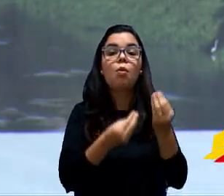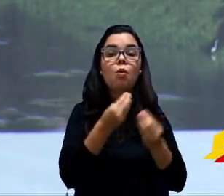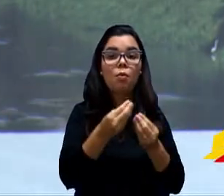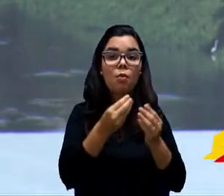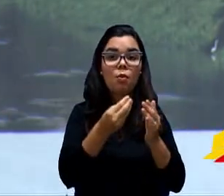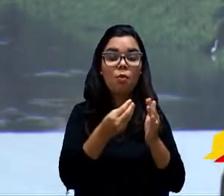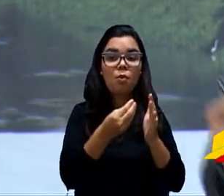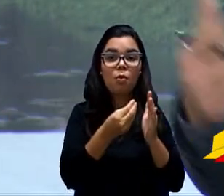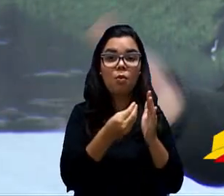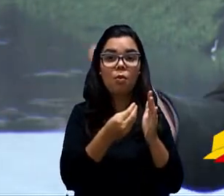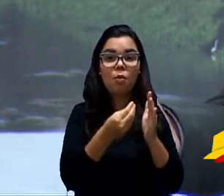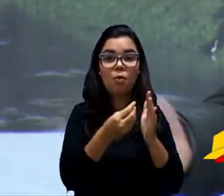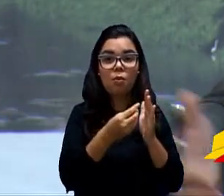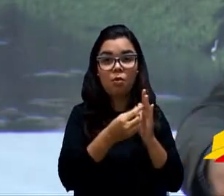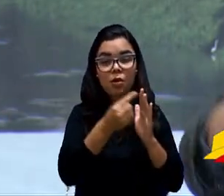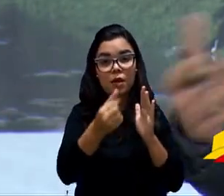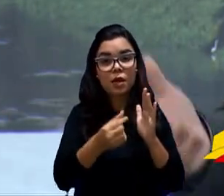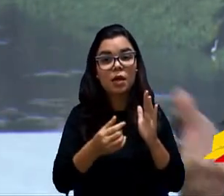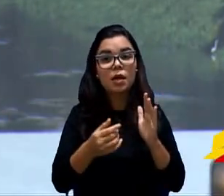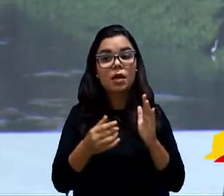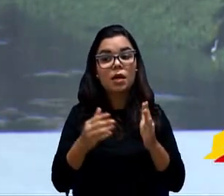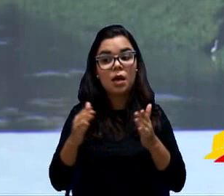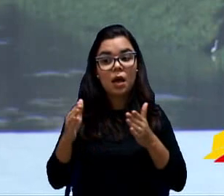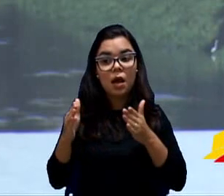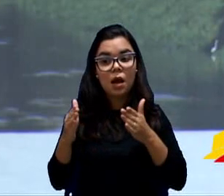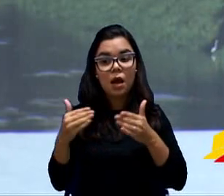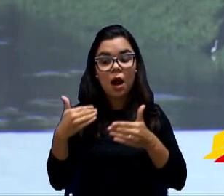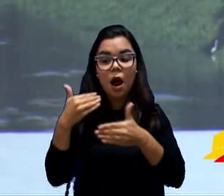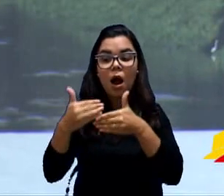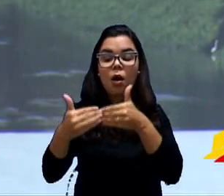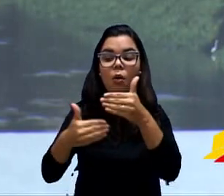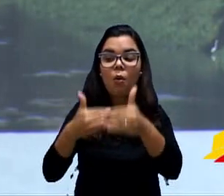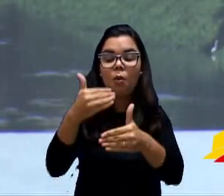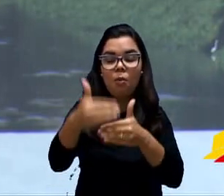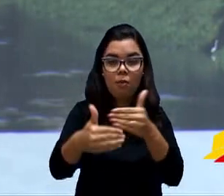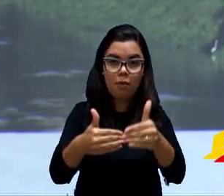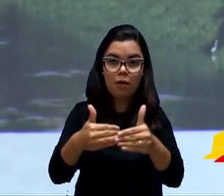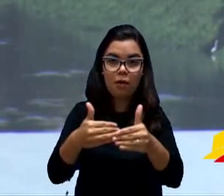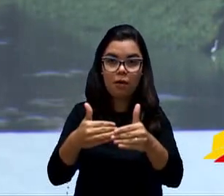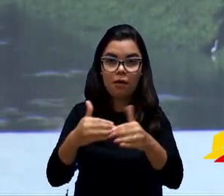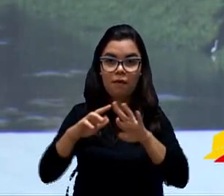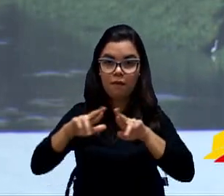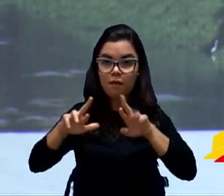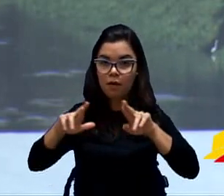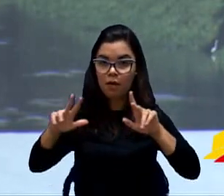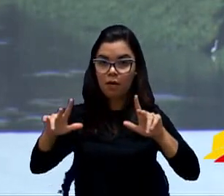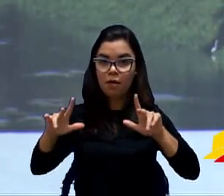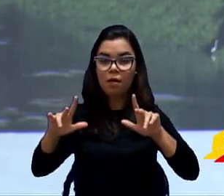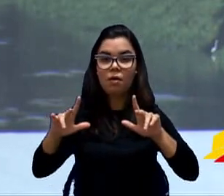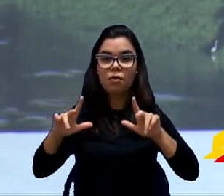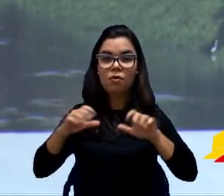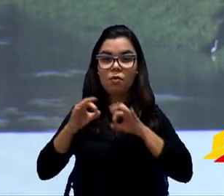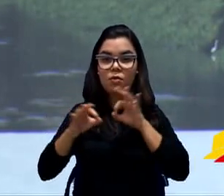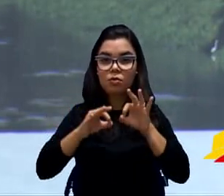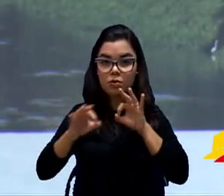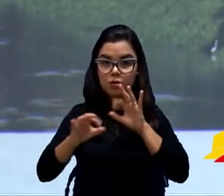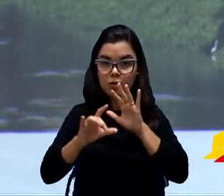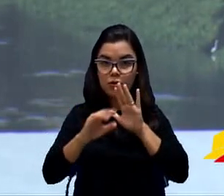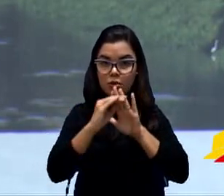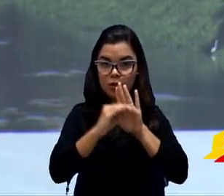Quem acompanha os projetos que geram custos é sempre solicitado. Aqui não